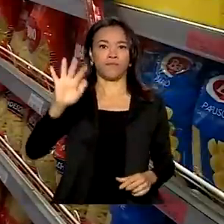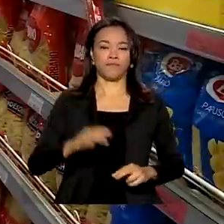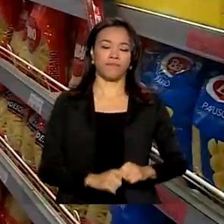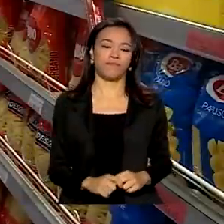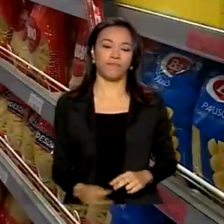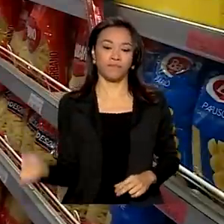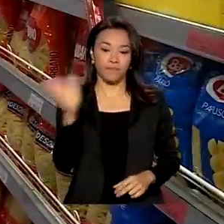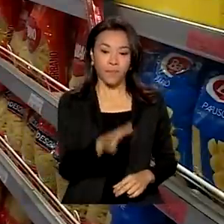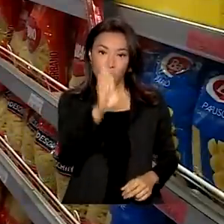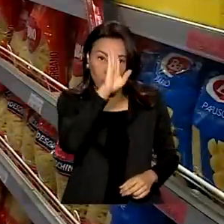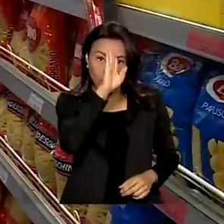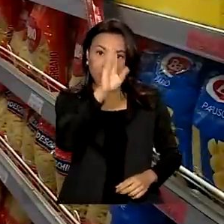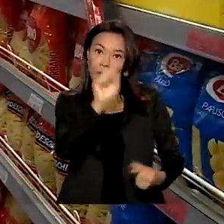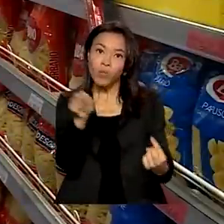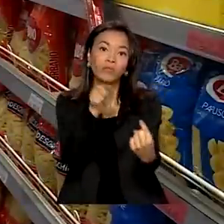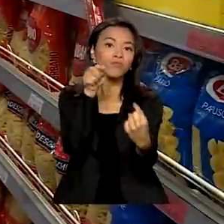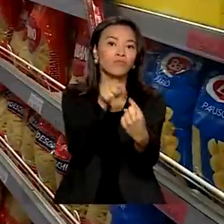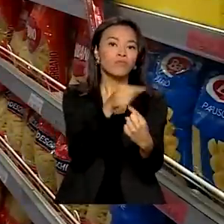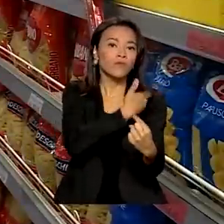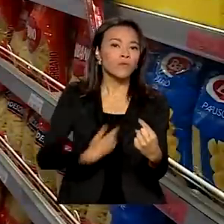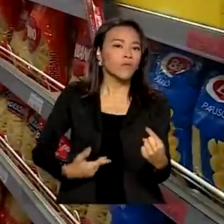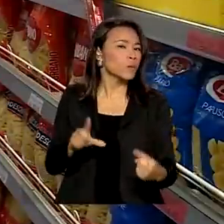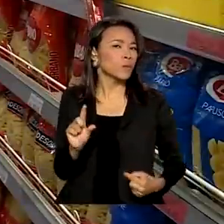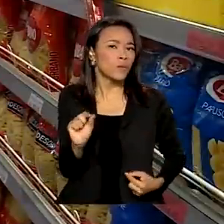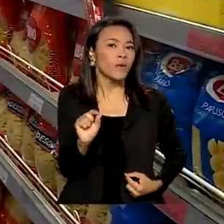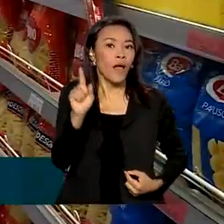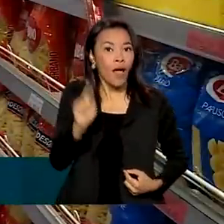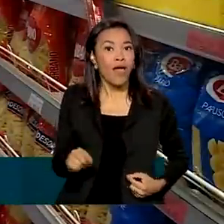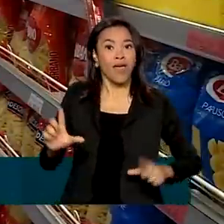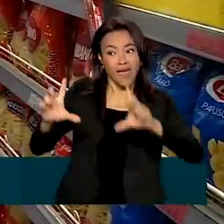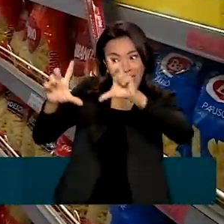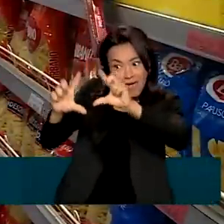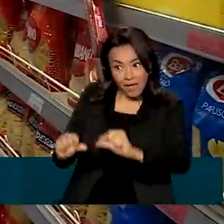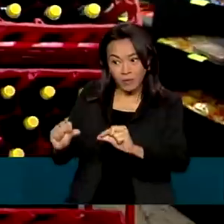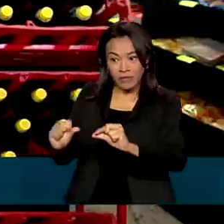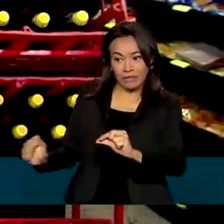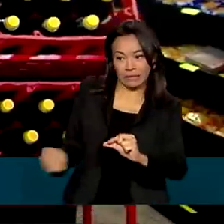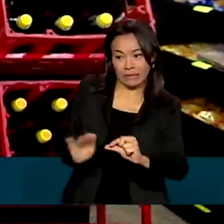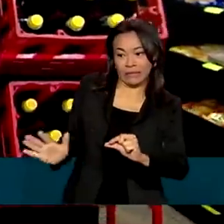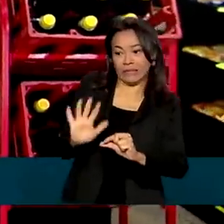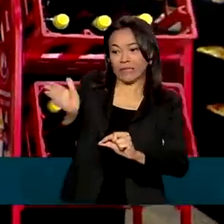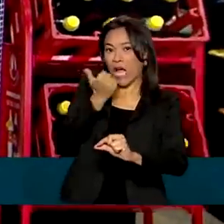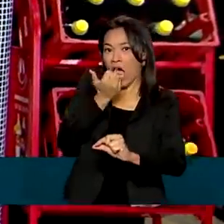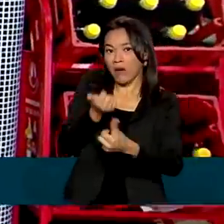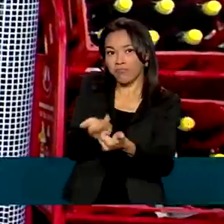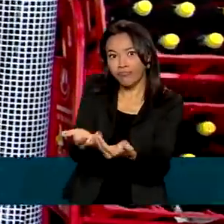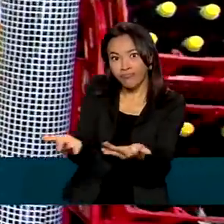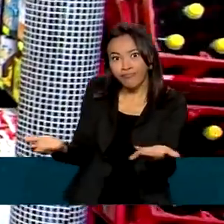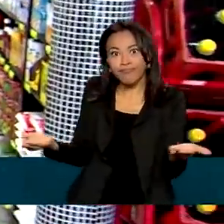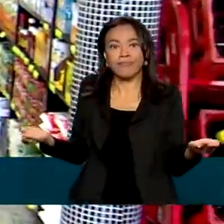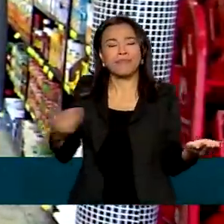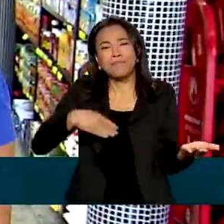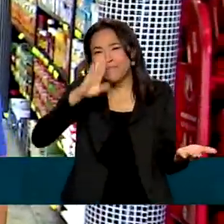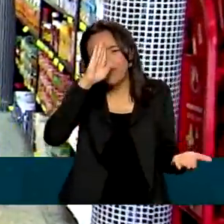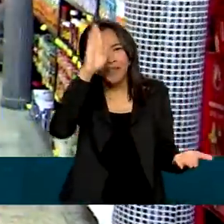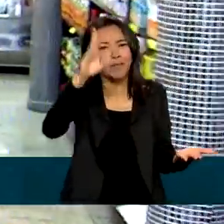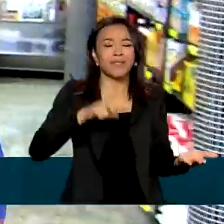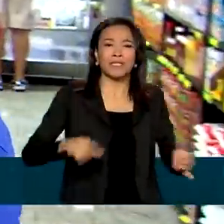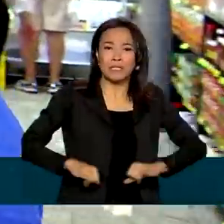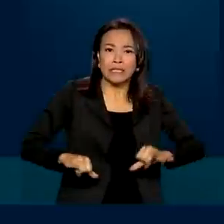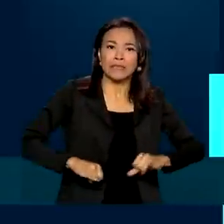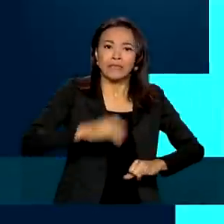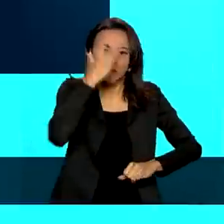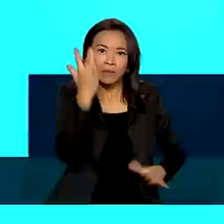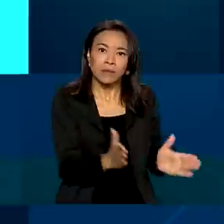O principal objetivo do governo é conter a alta no preço dos alimentos, que tem afetado principalmente a população de baixa